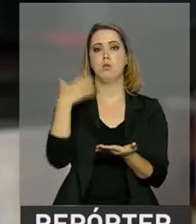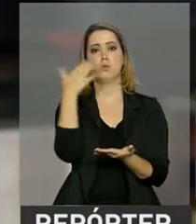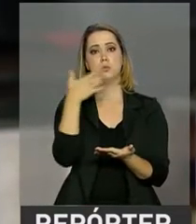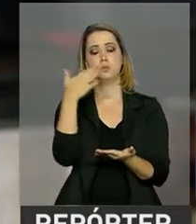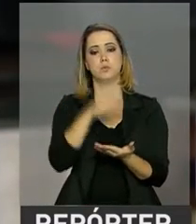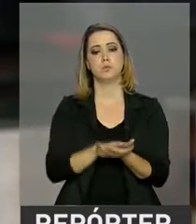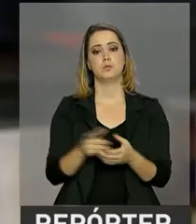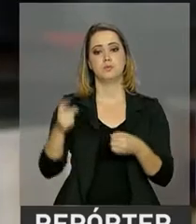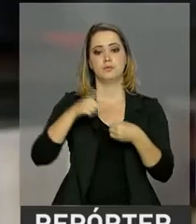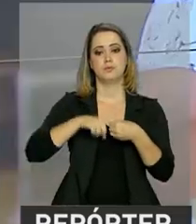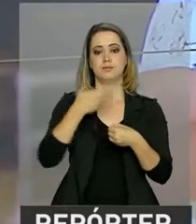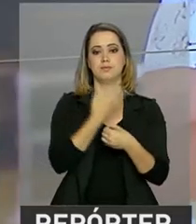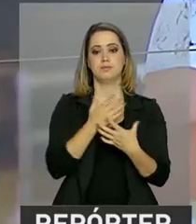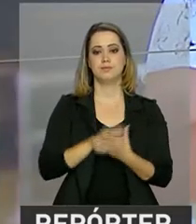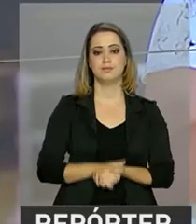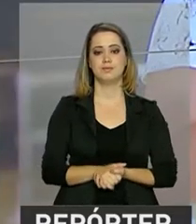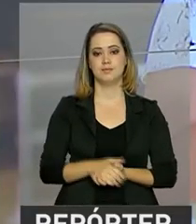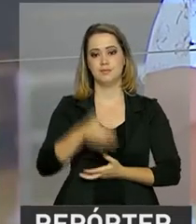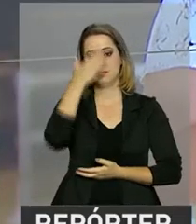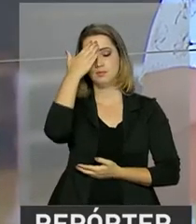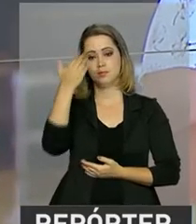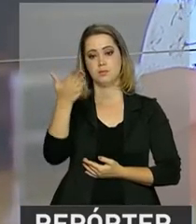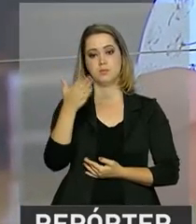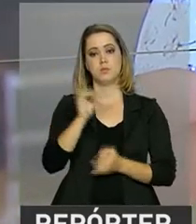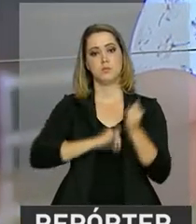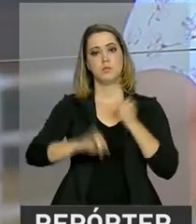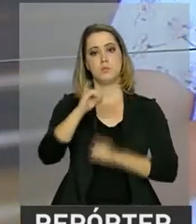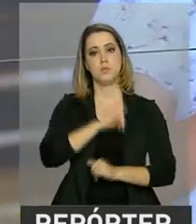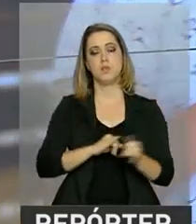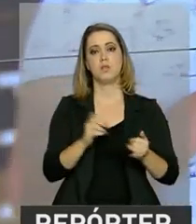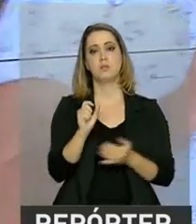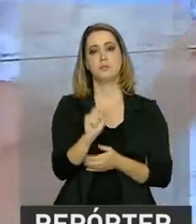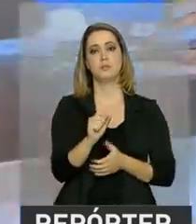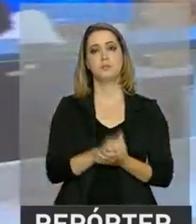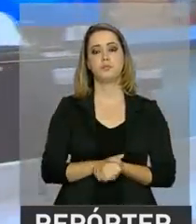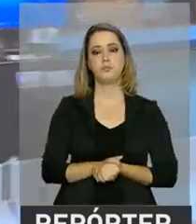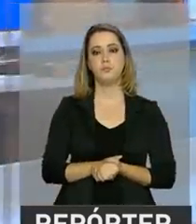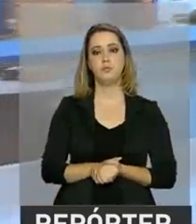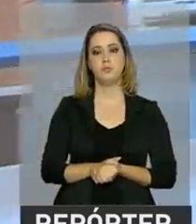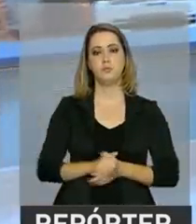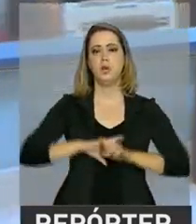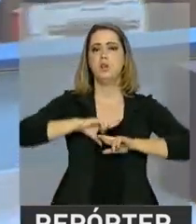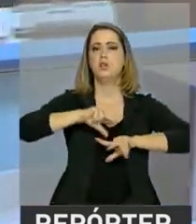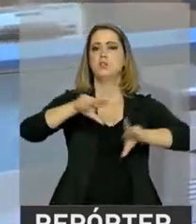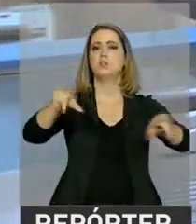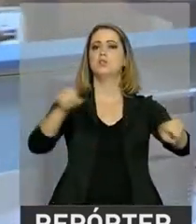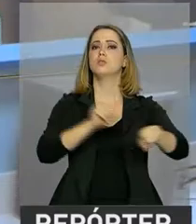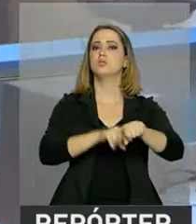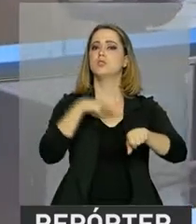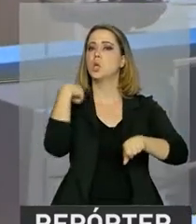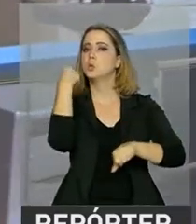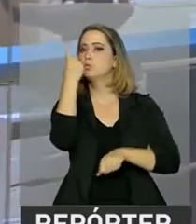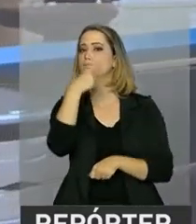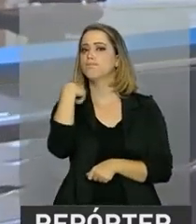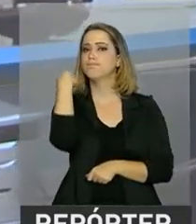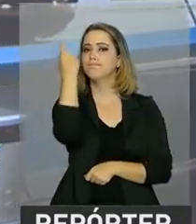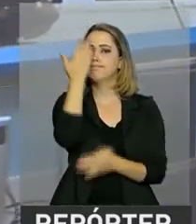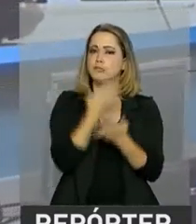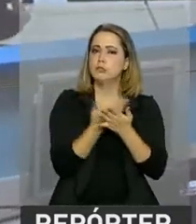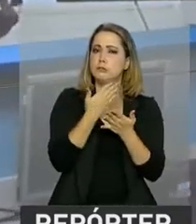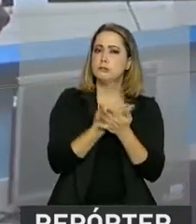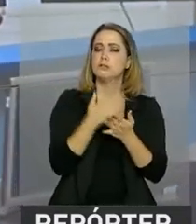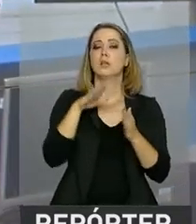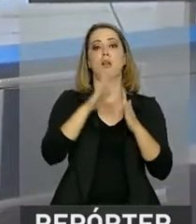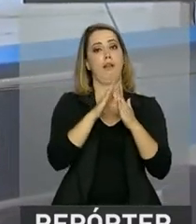Voltamos com você aí no estúdio. Muito bem, obrigado, Luana, por essas informações. Foram muitas horas de estudo e dedicação, em